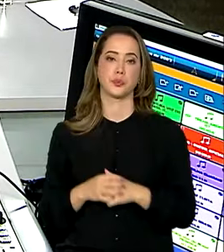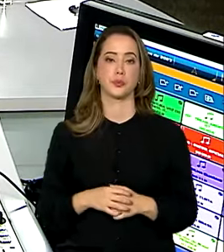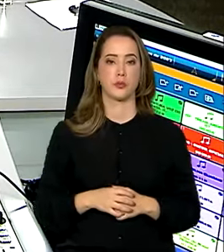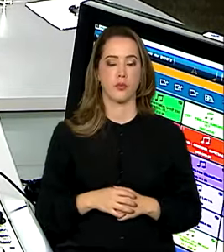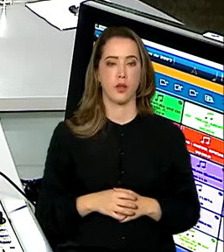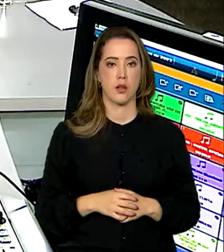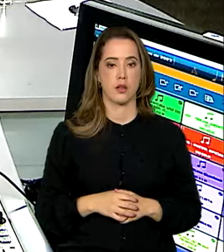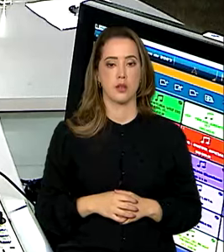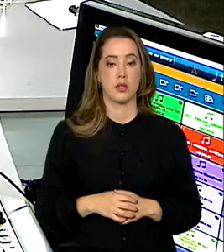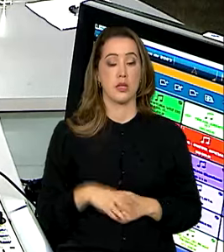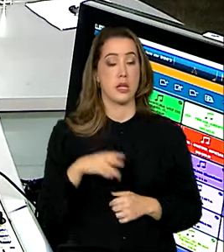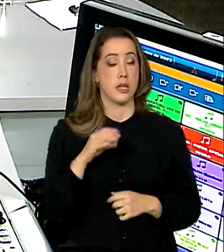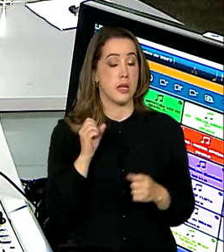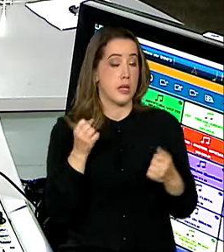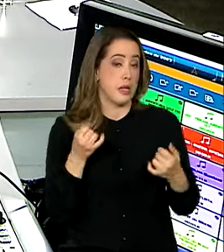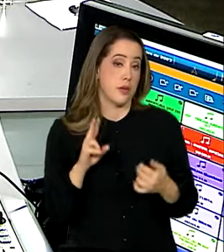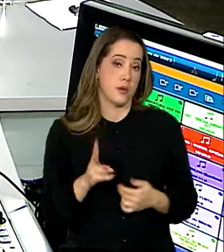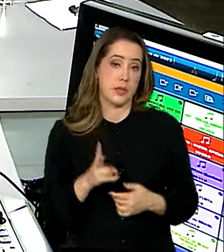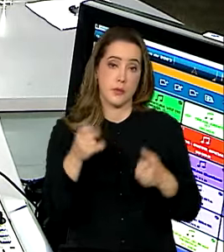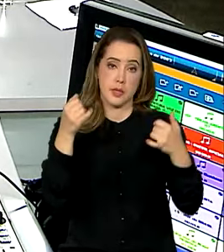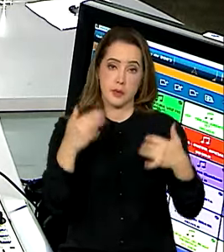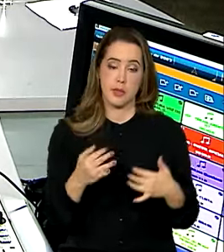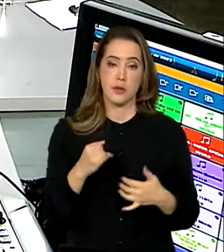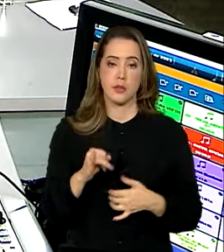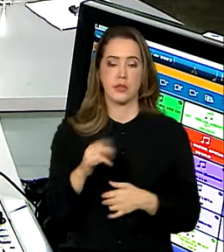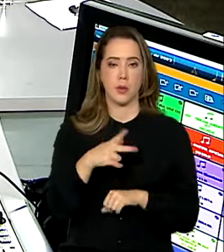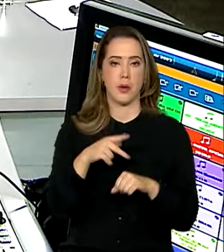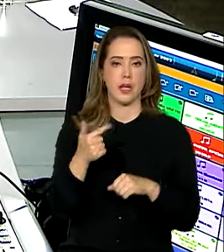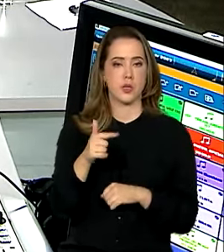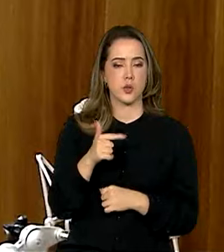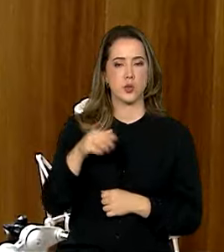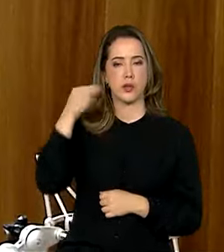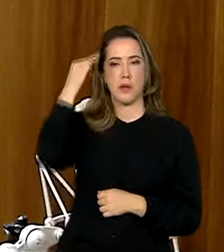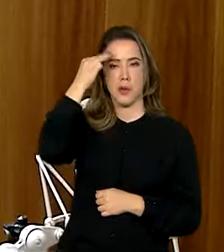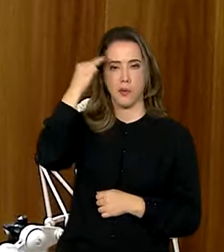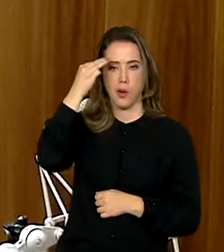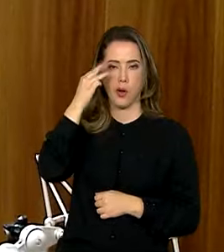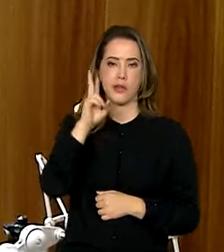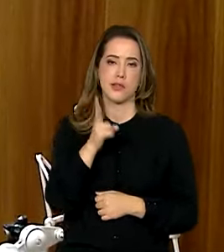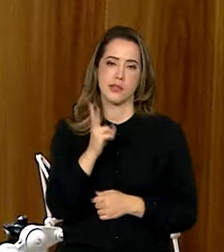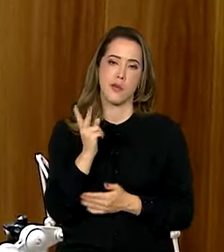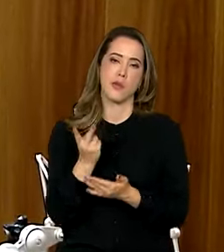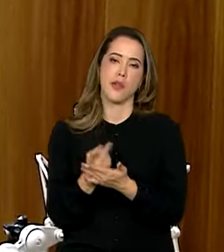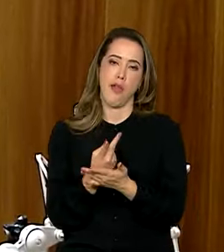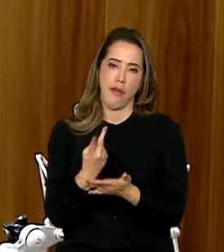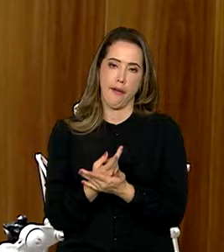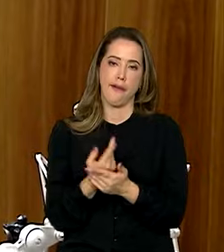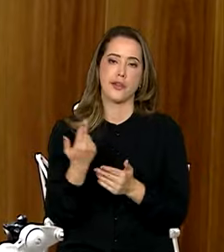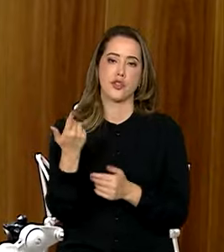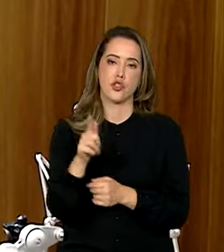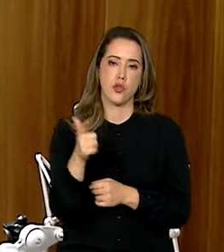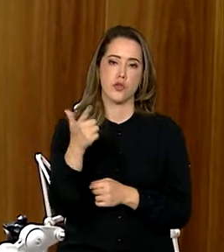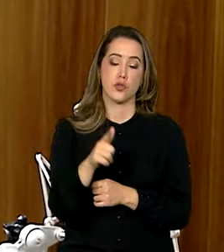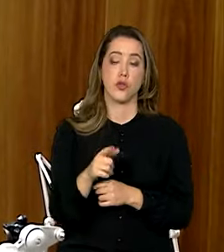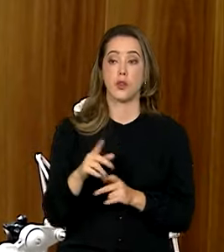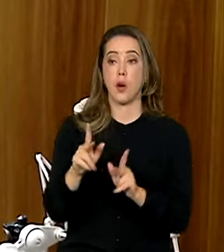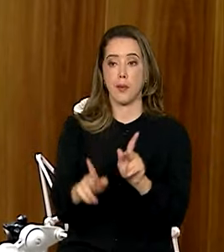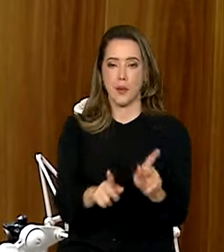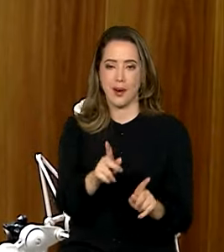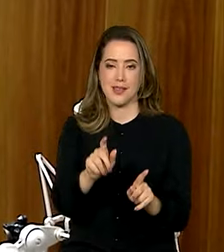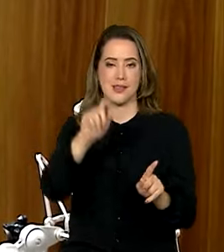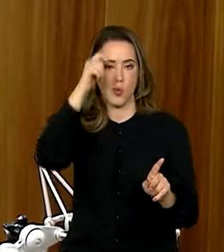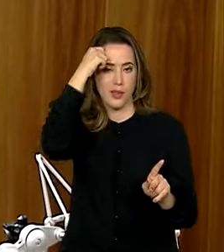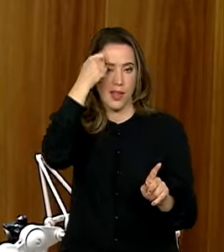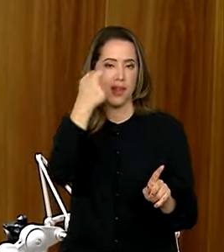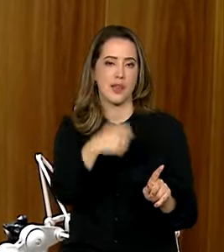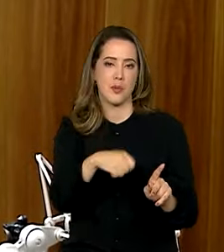país que não tem memória é um país que está fadado a cometer os mesmos erros, né? E a gente sabe que a população negra brasileira precisa dessa atenção e do cuidado, não